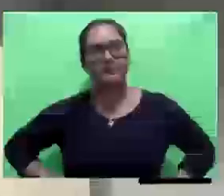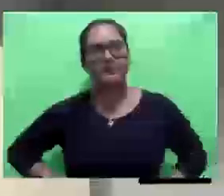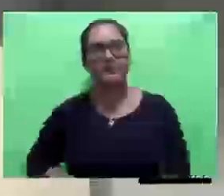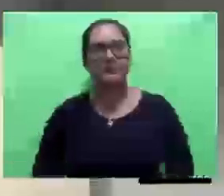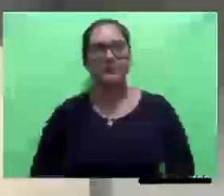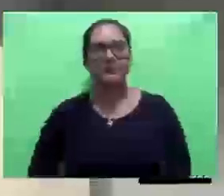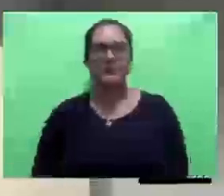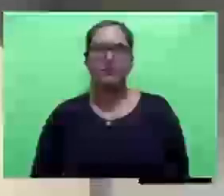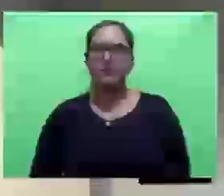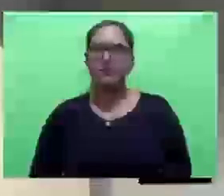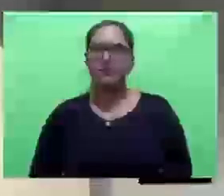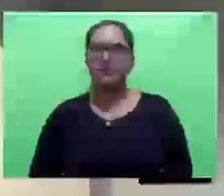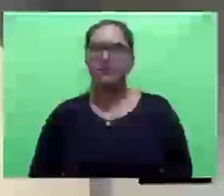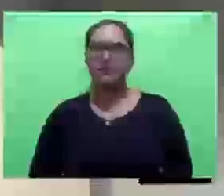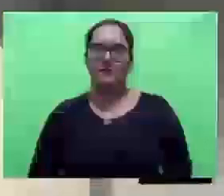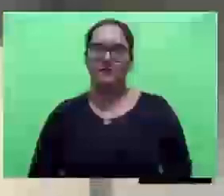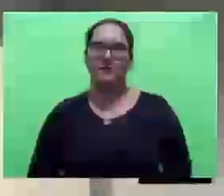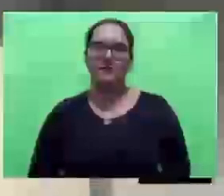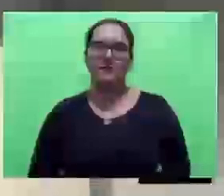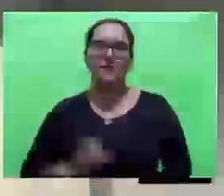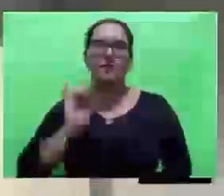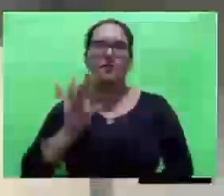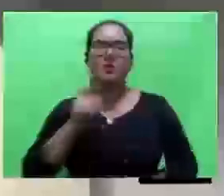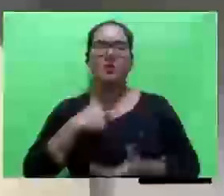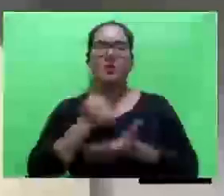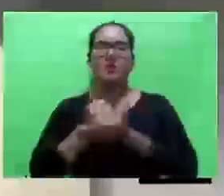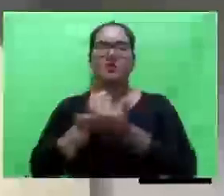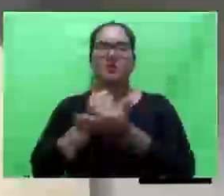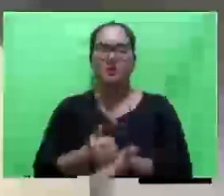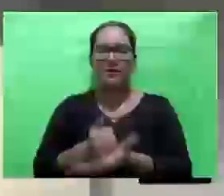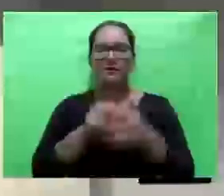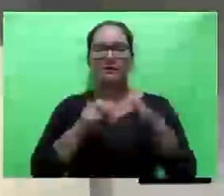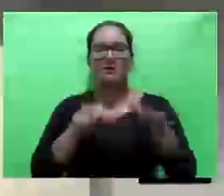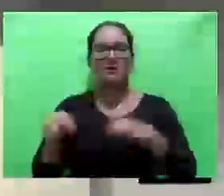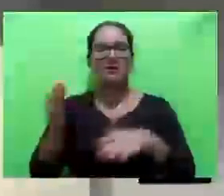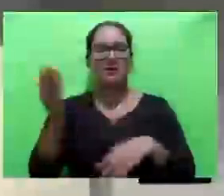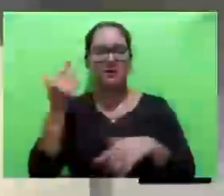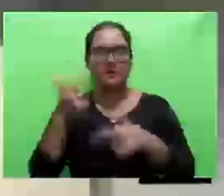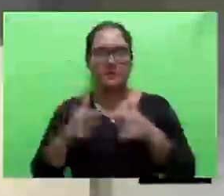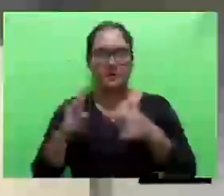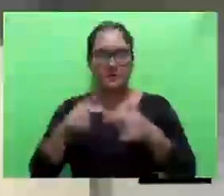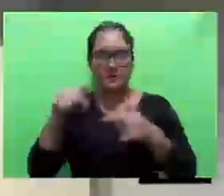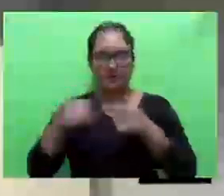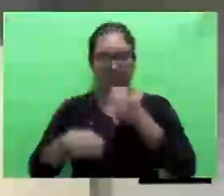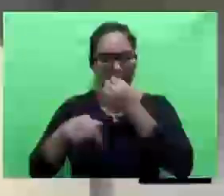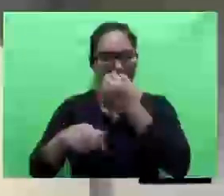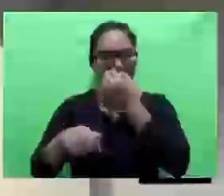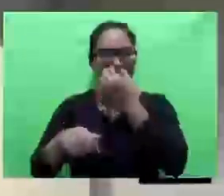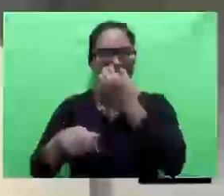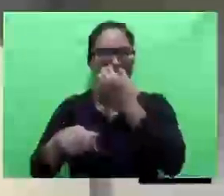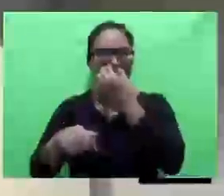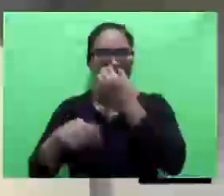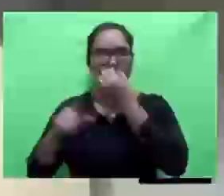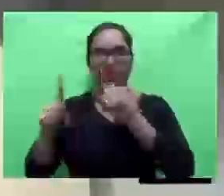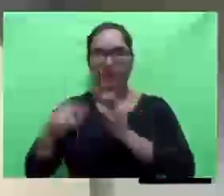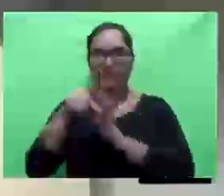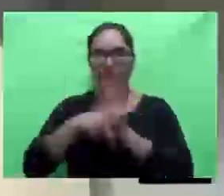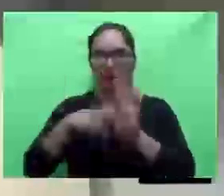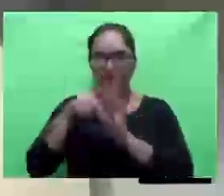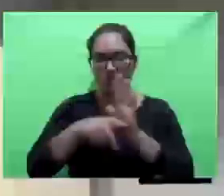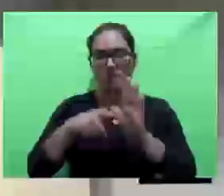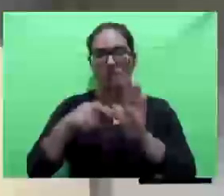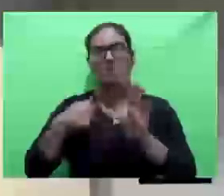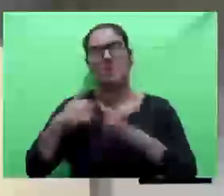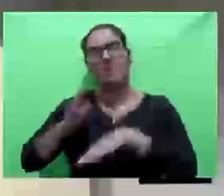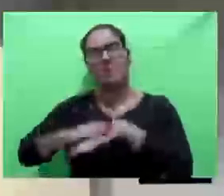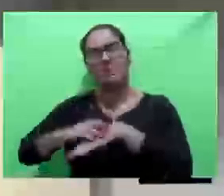falar. Dinei. Só para ajudar, acho que no ano passado nós aprovamos nessa casa aqui, foi um projeto do Executivo, mas foi eu